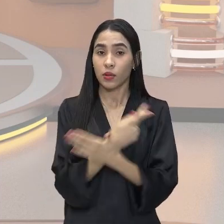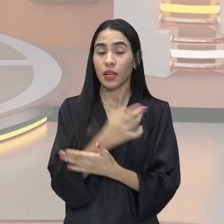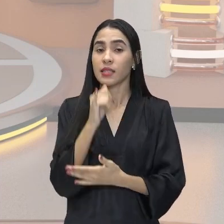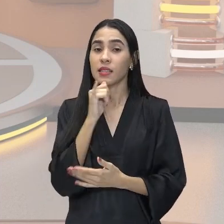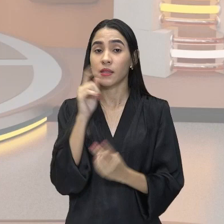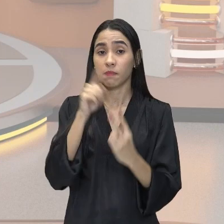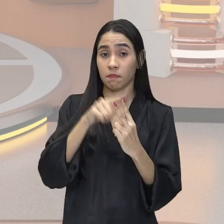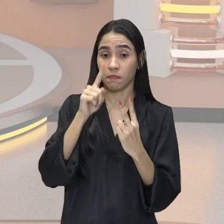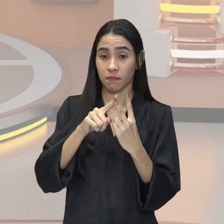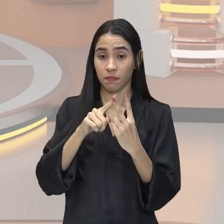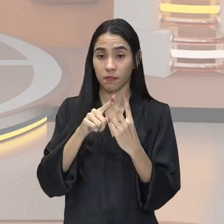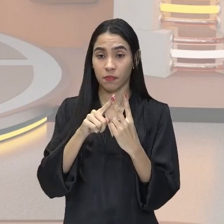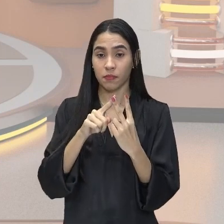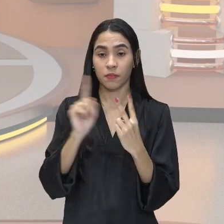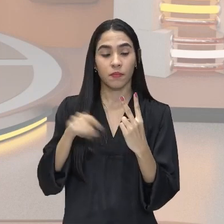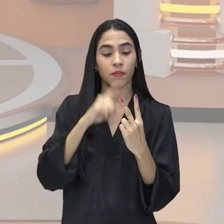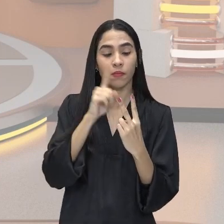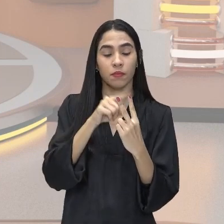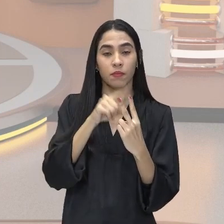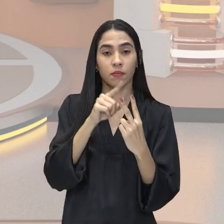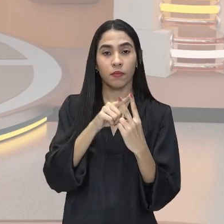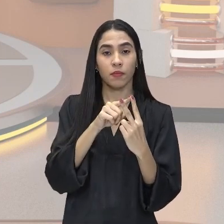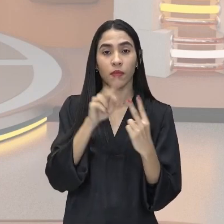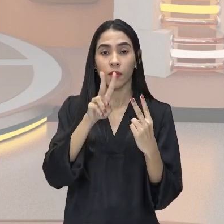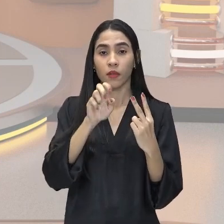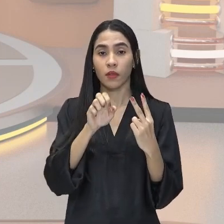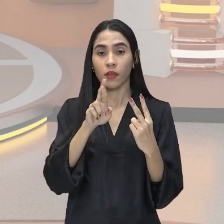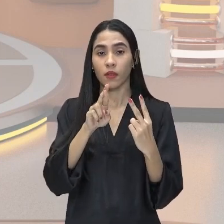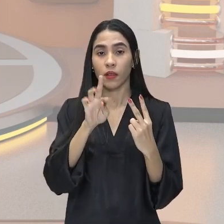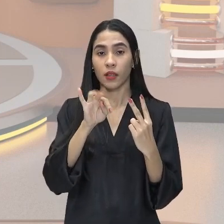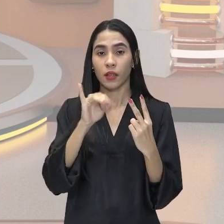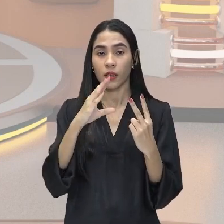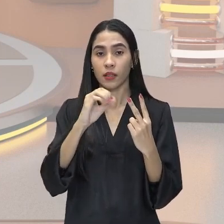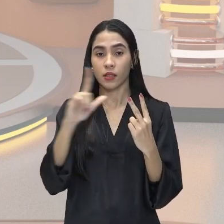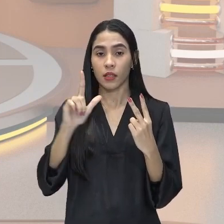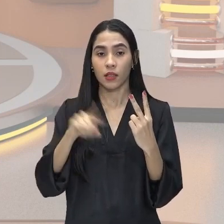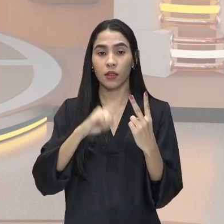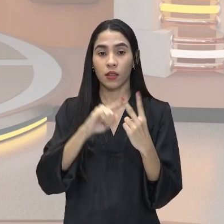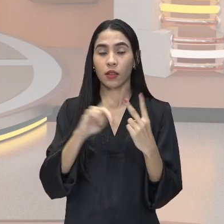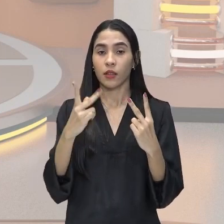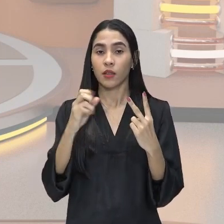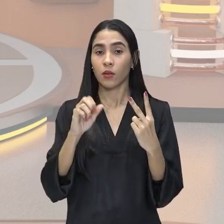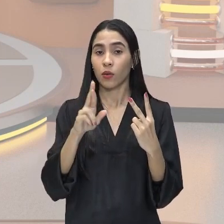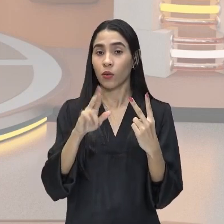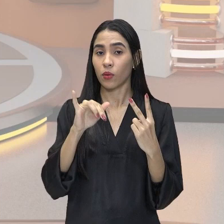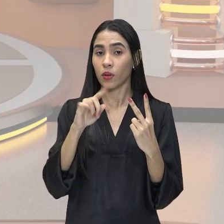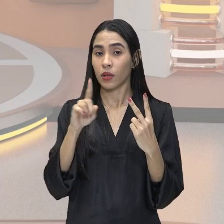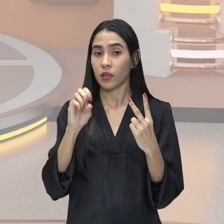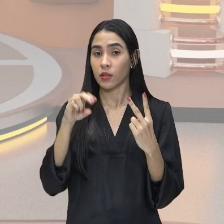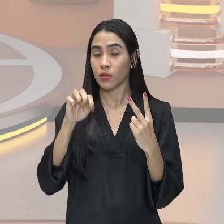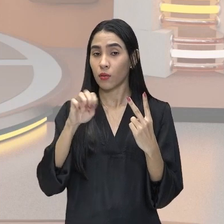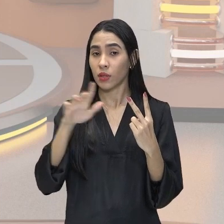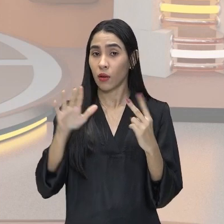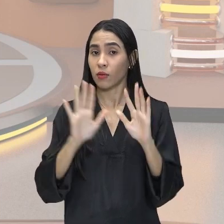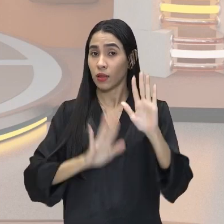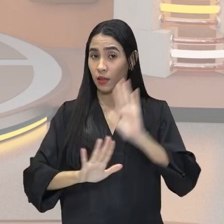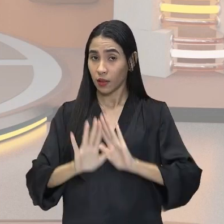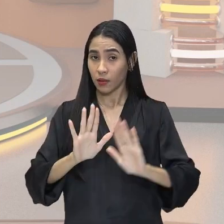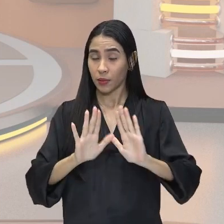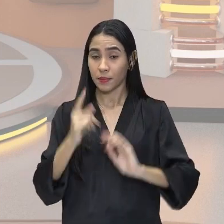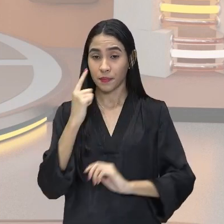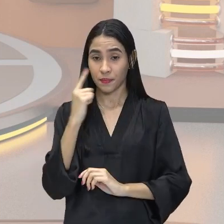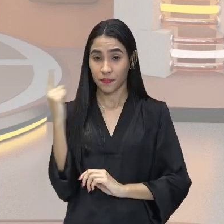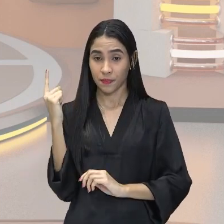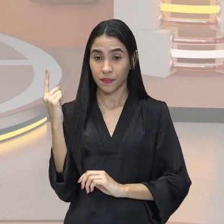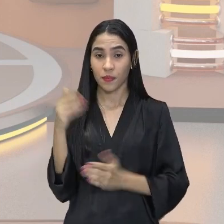duas formas, de forma vertical e de forma horizontal. Calma, vamos já entender isso aqui. Para começar